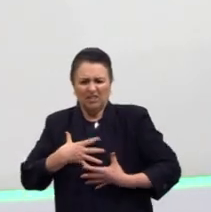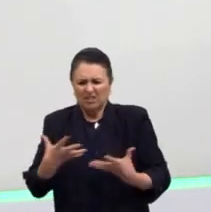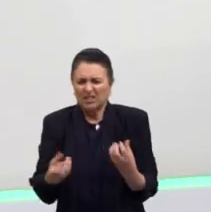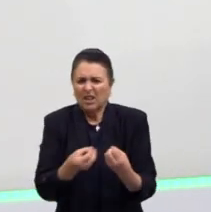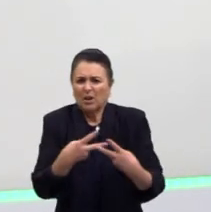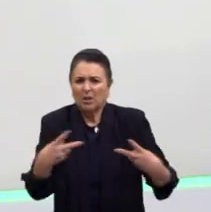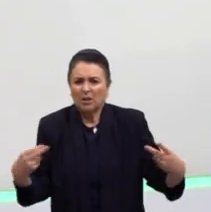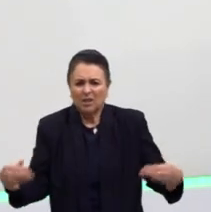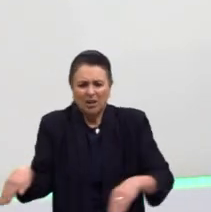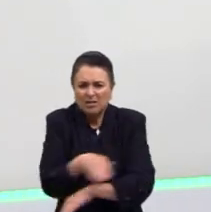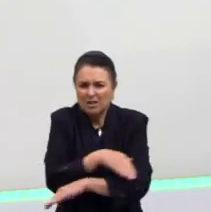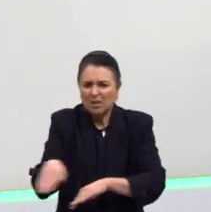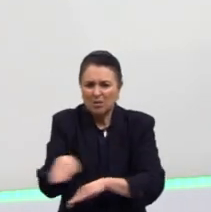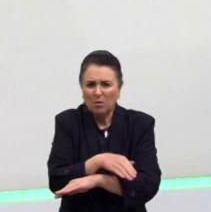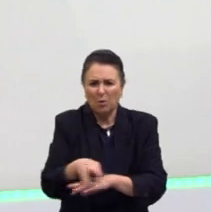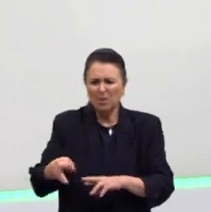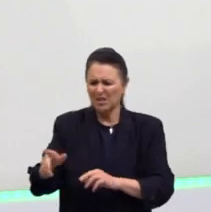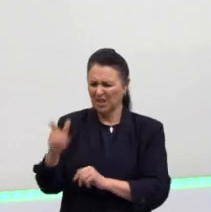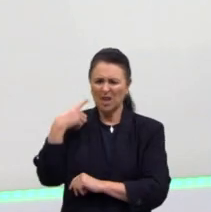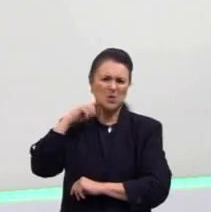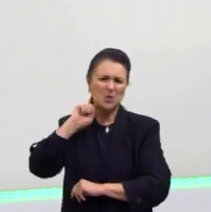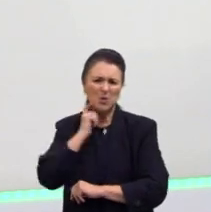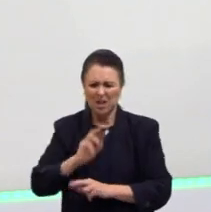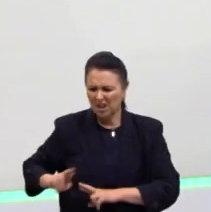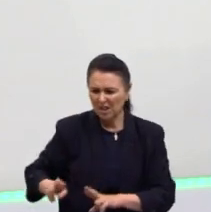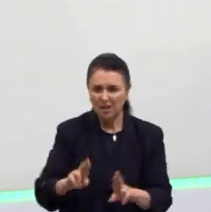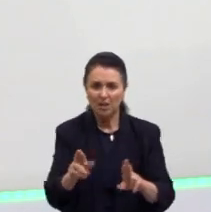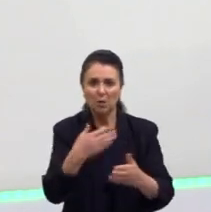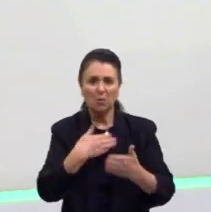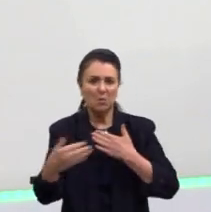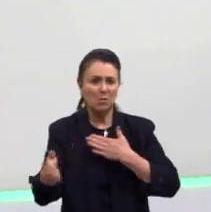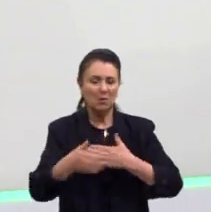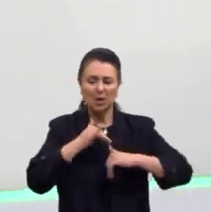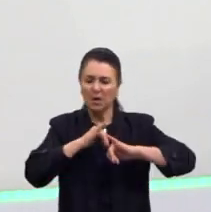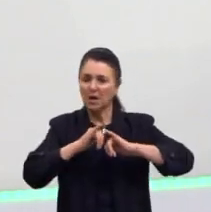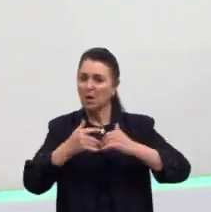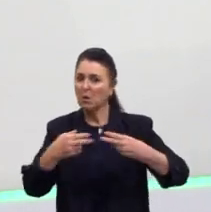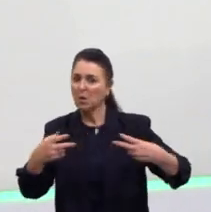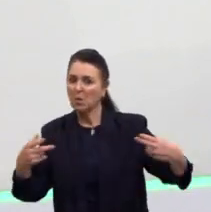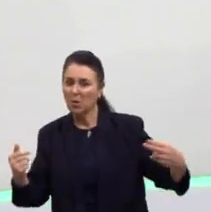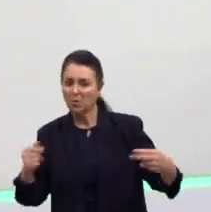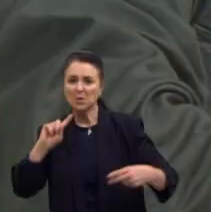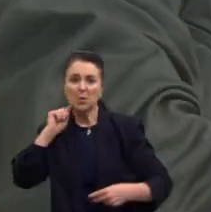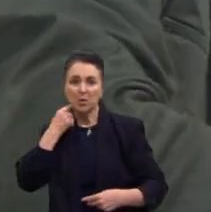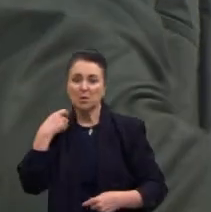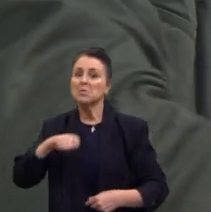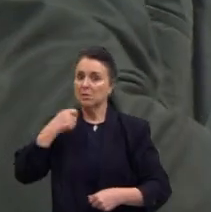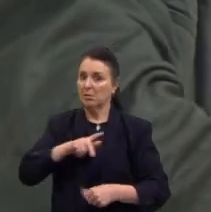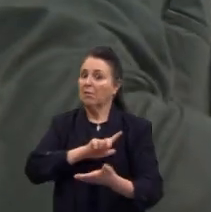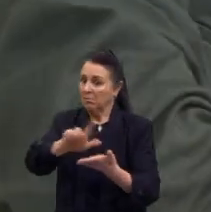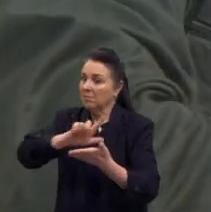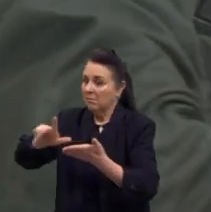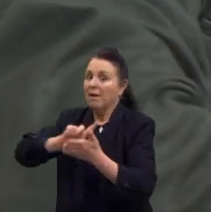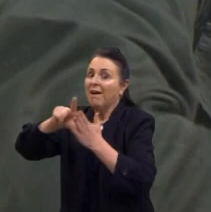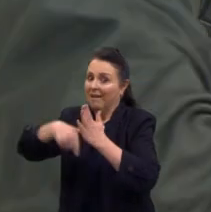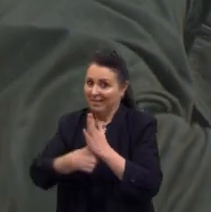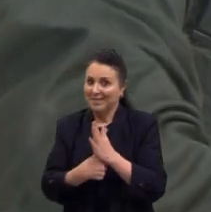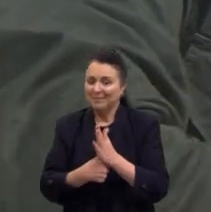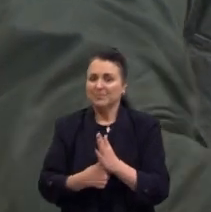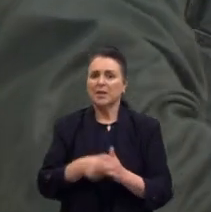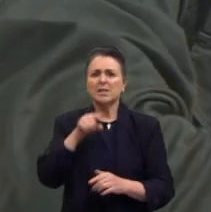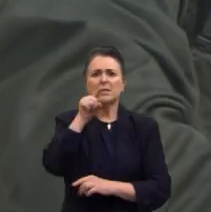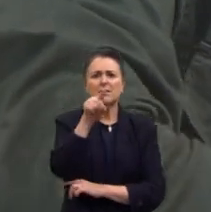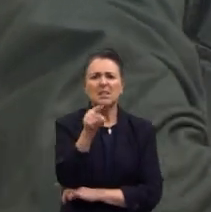Nas ruas e nos rios, qualquer coisa que se suje, tem que limpar. Se